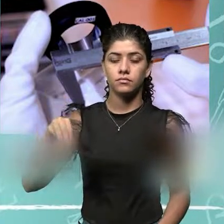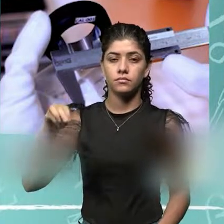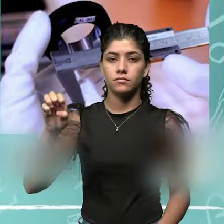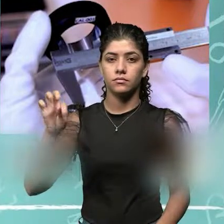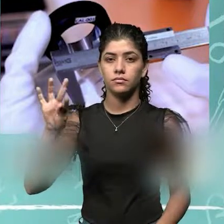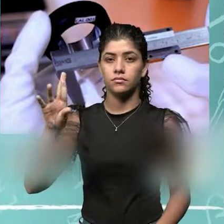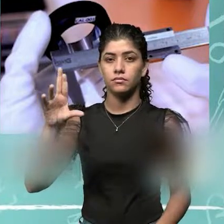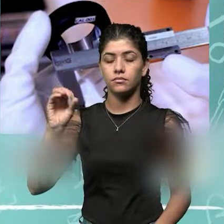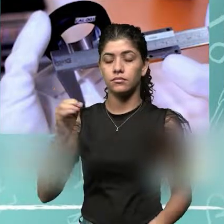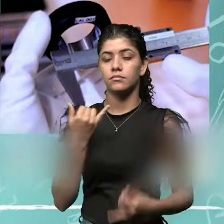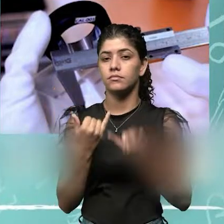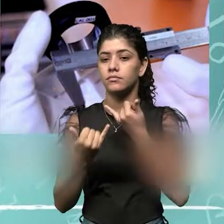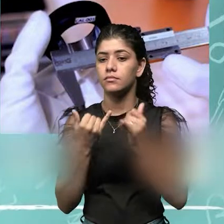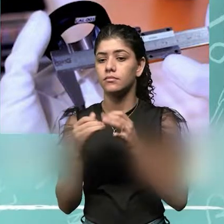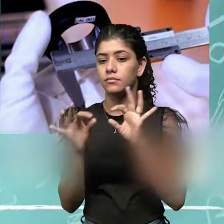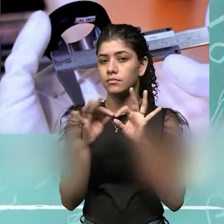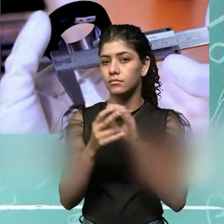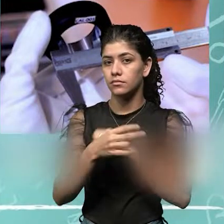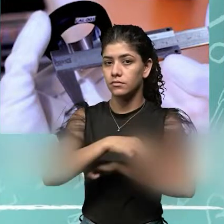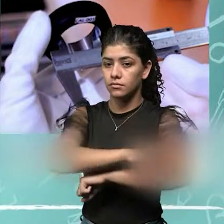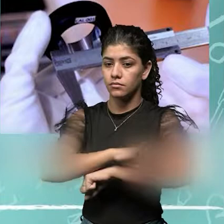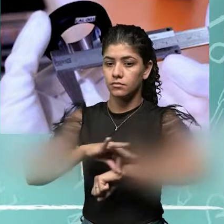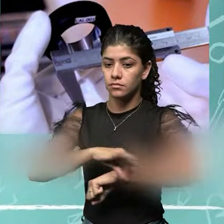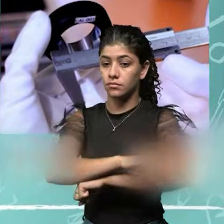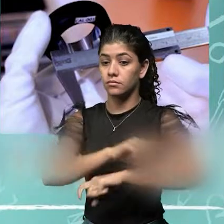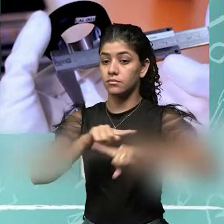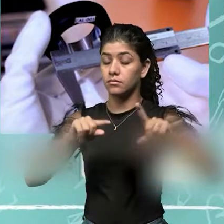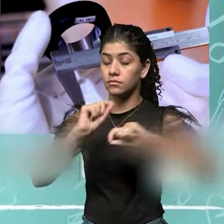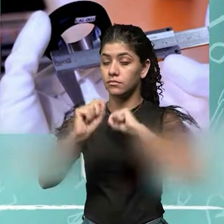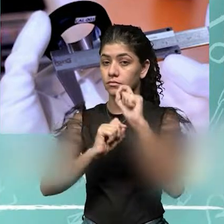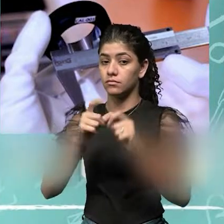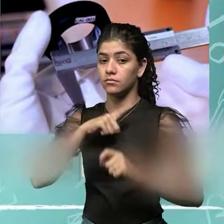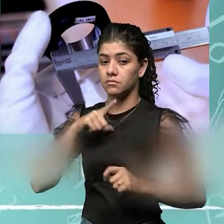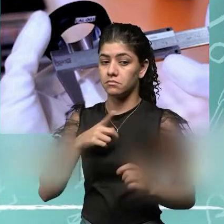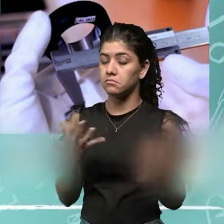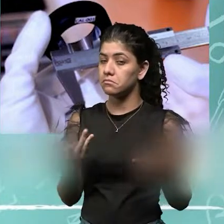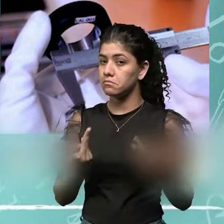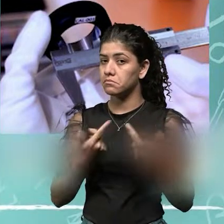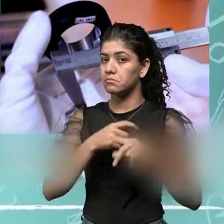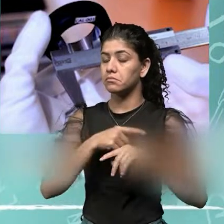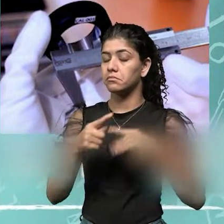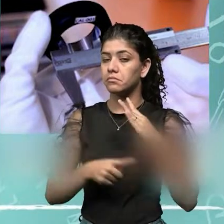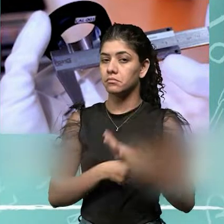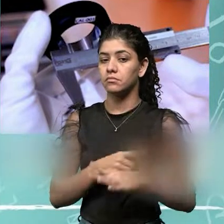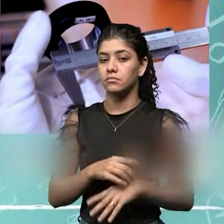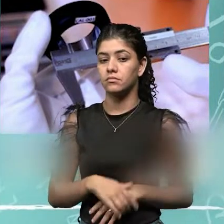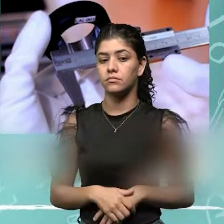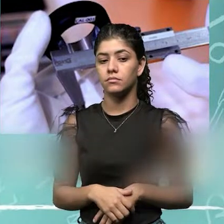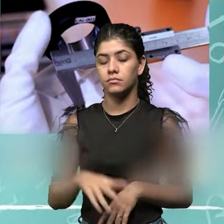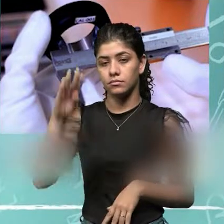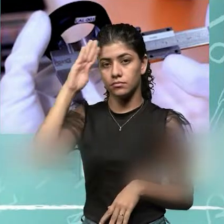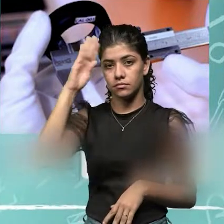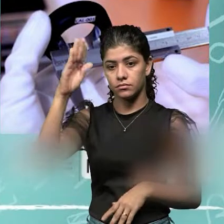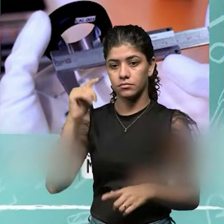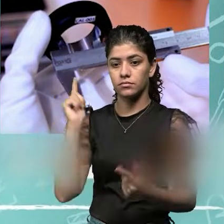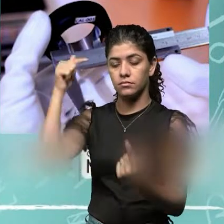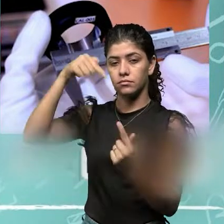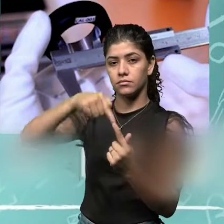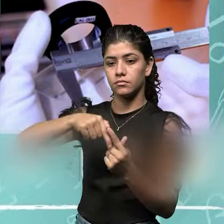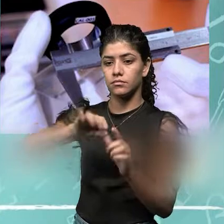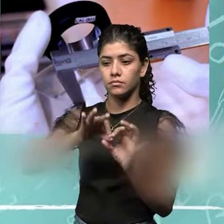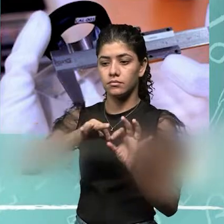uma régua, só que é muito mais preciso. Sua principal função é medir o diâmetro de pequenas peças,